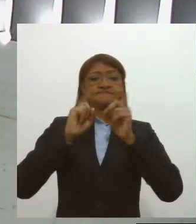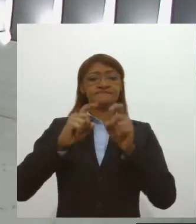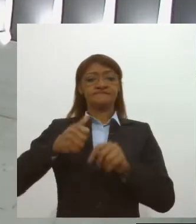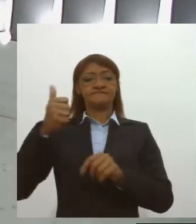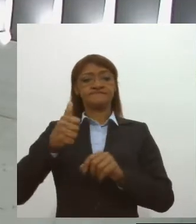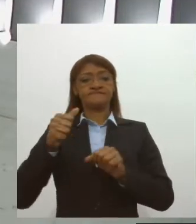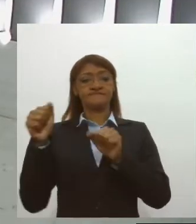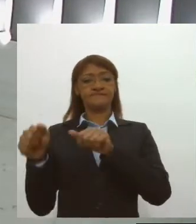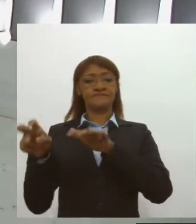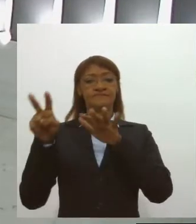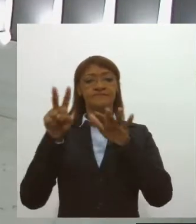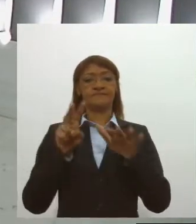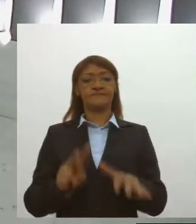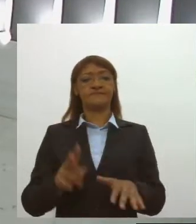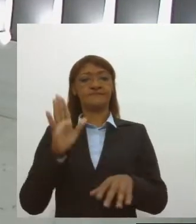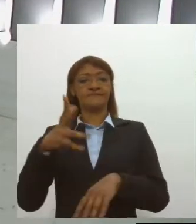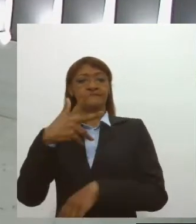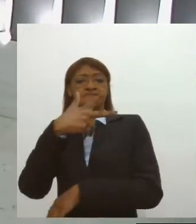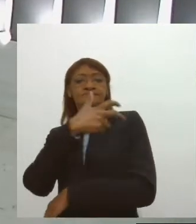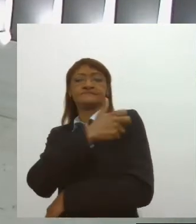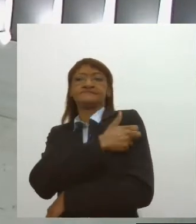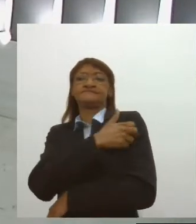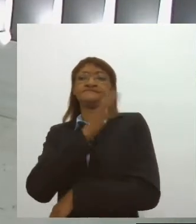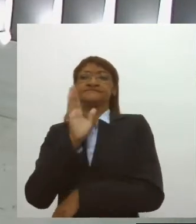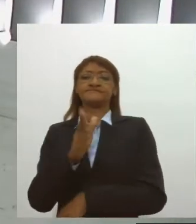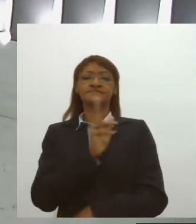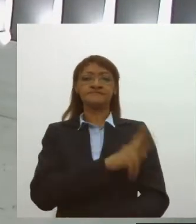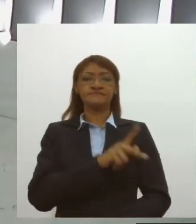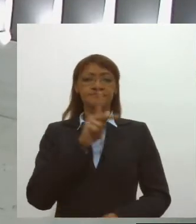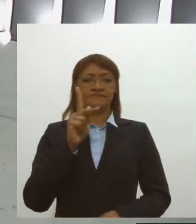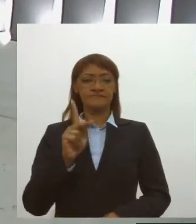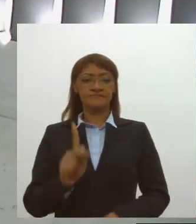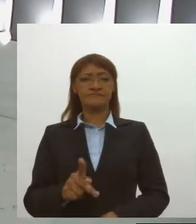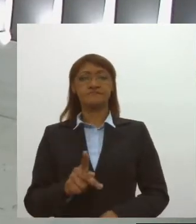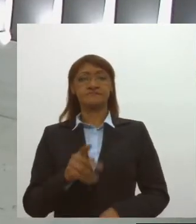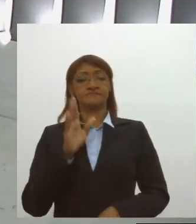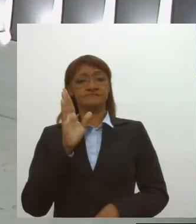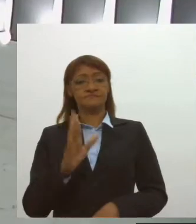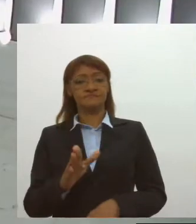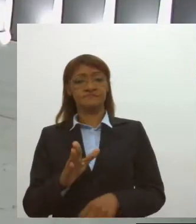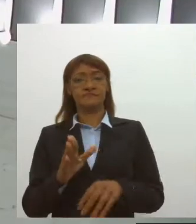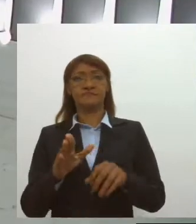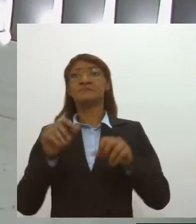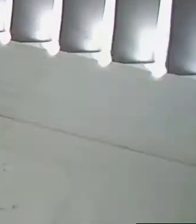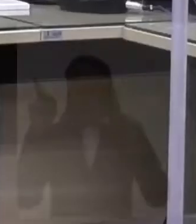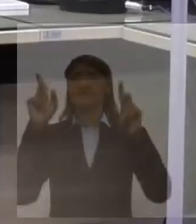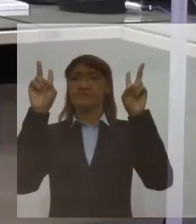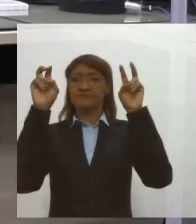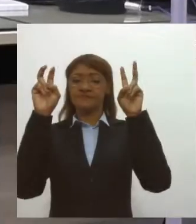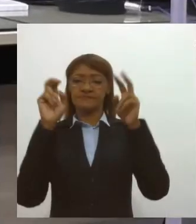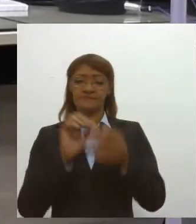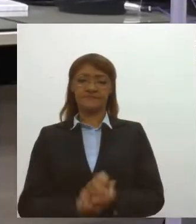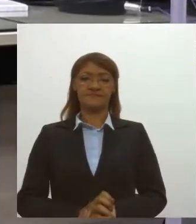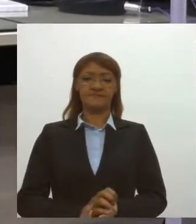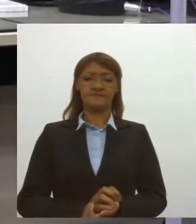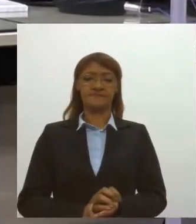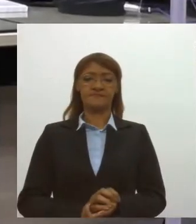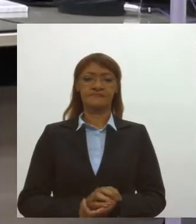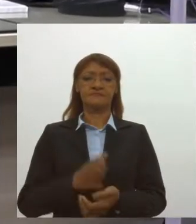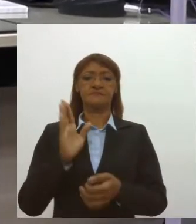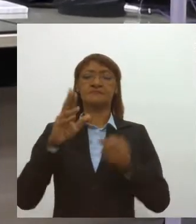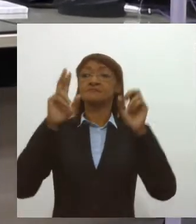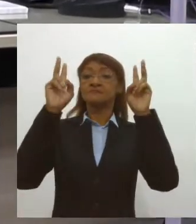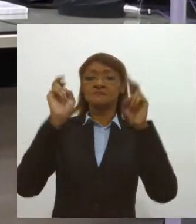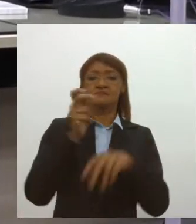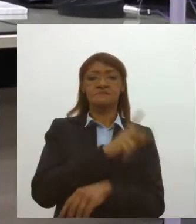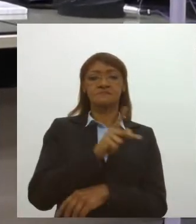semana, a vacinação dos profissionais da educação contra a Covid-19 foi destaque. Acompanha. O tema da vacinação dos